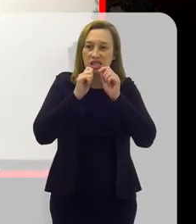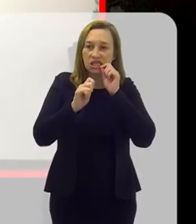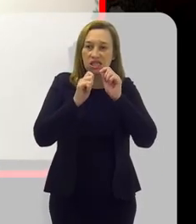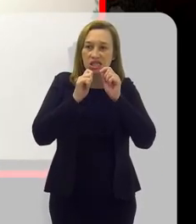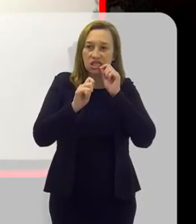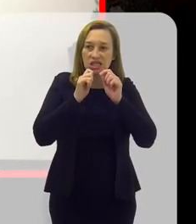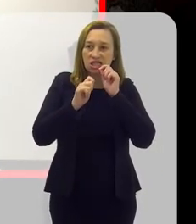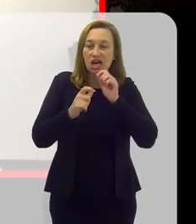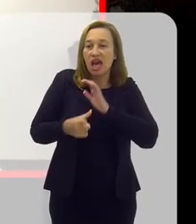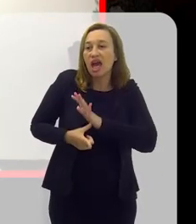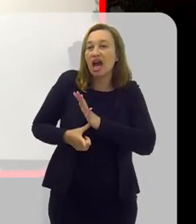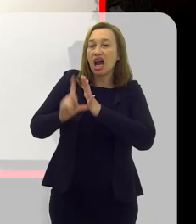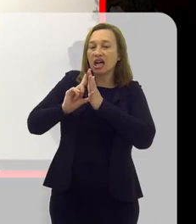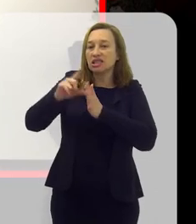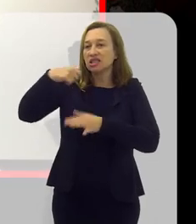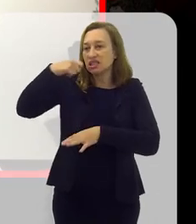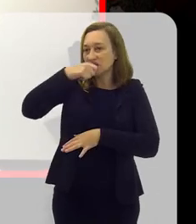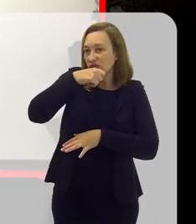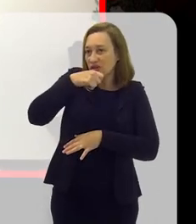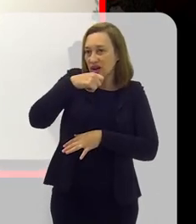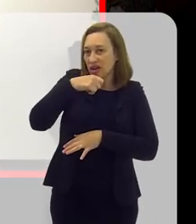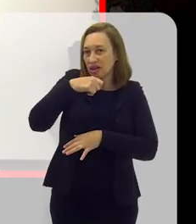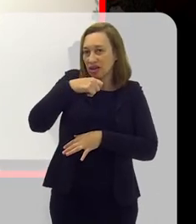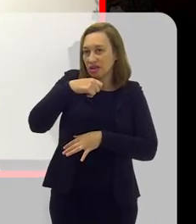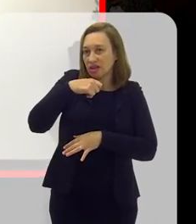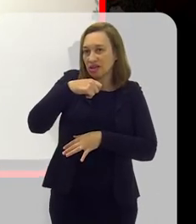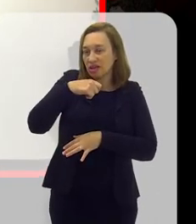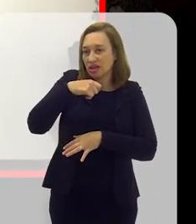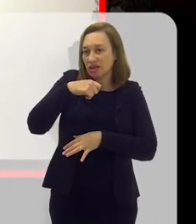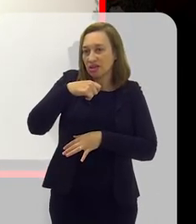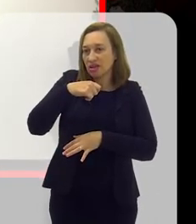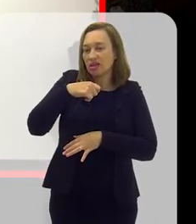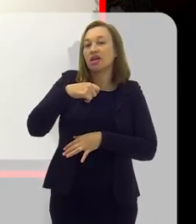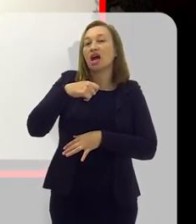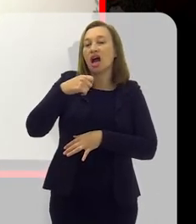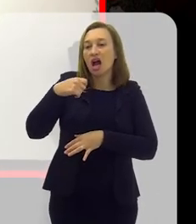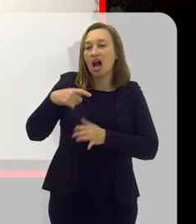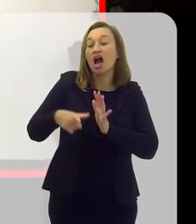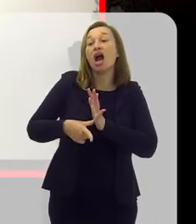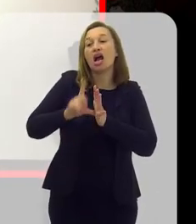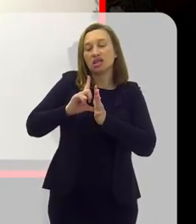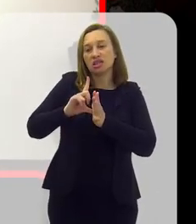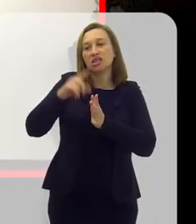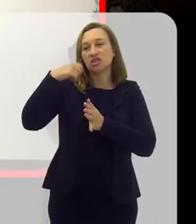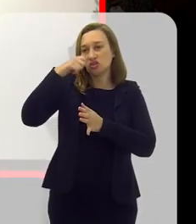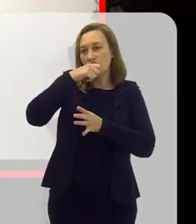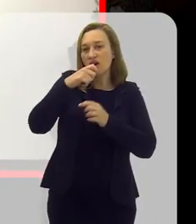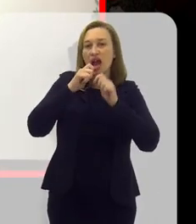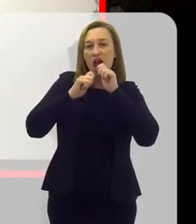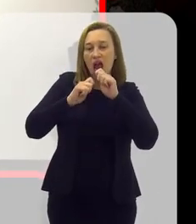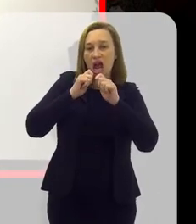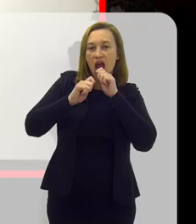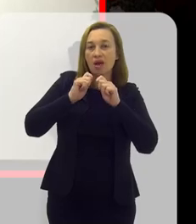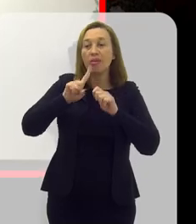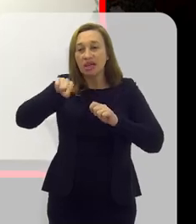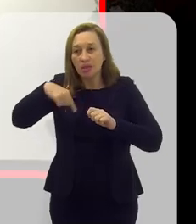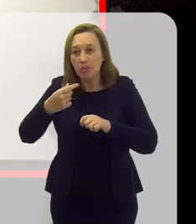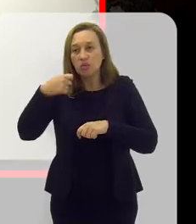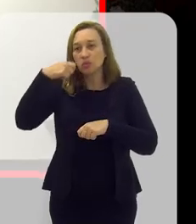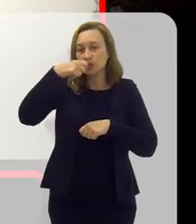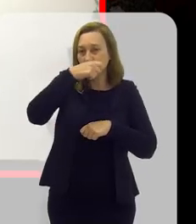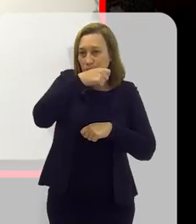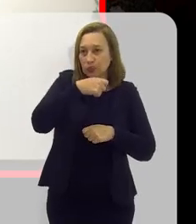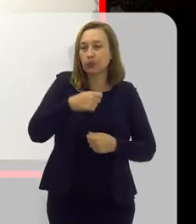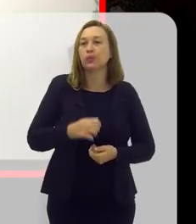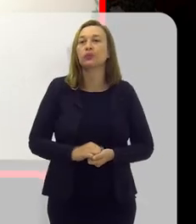é antes da escovação. Fica sempre a dúvida, a gente tem que passar o fio dental antes de escovar, já tirar a sujeira ali do meio dos